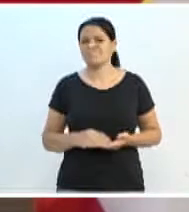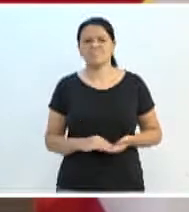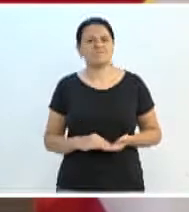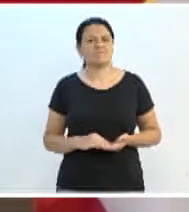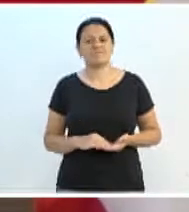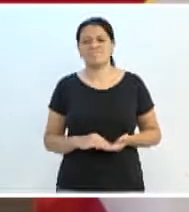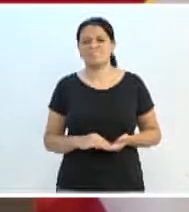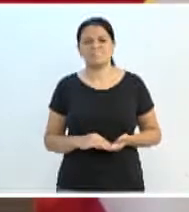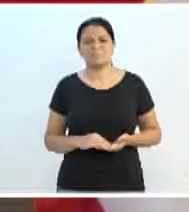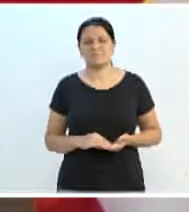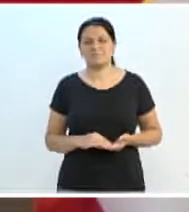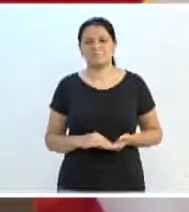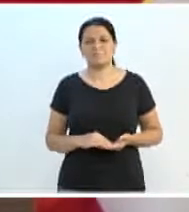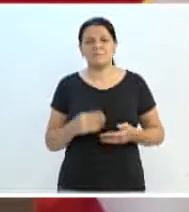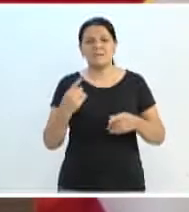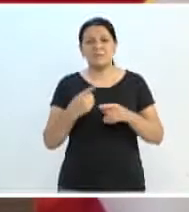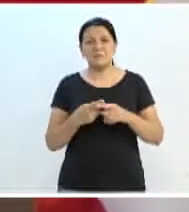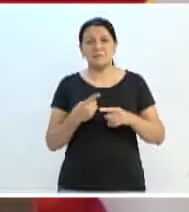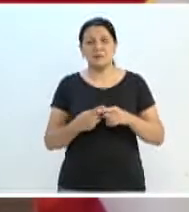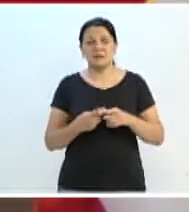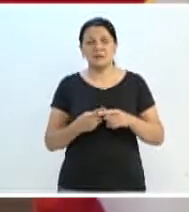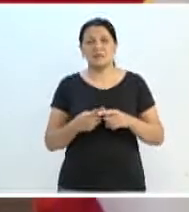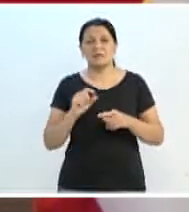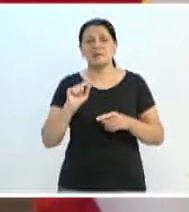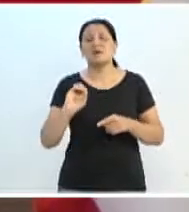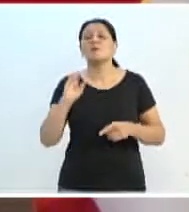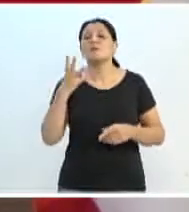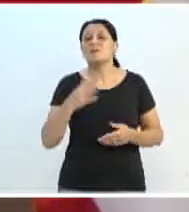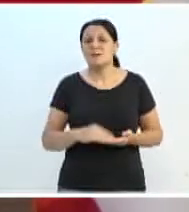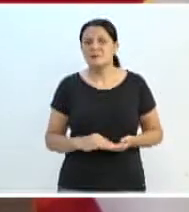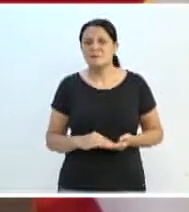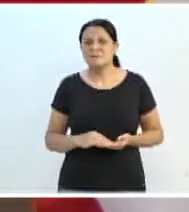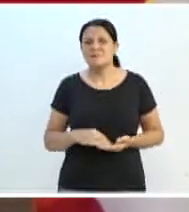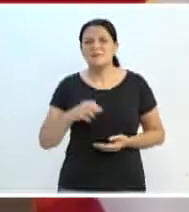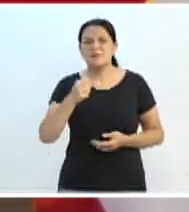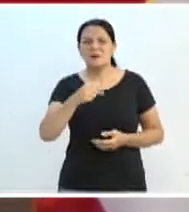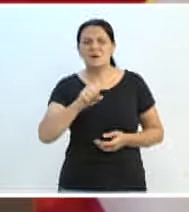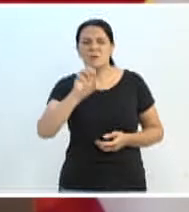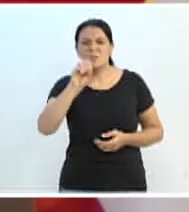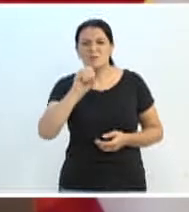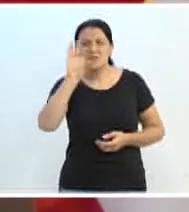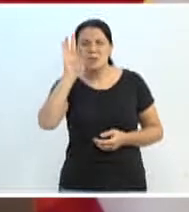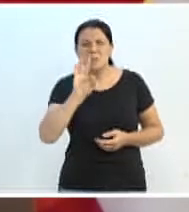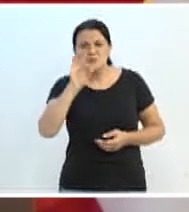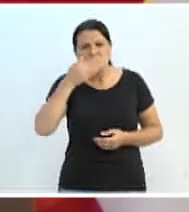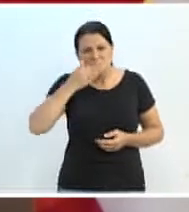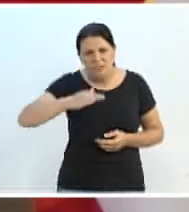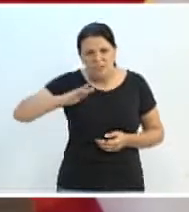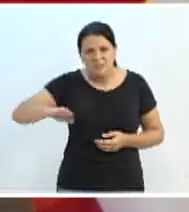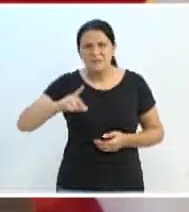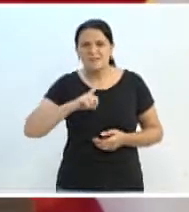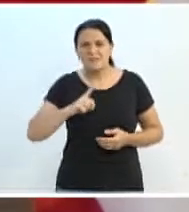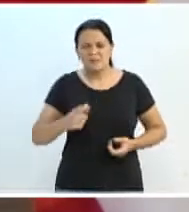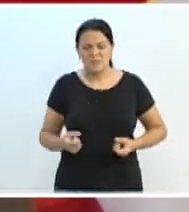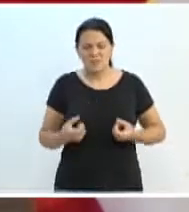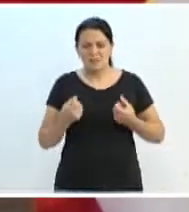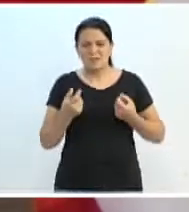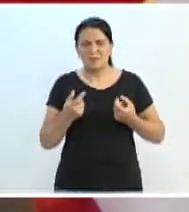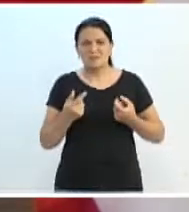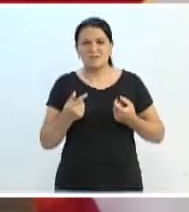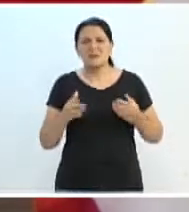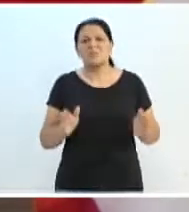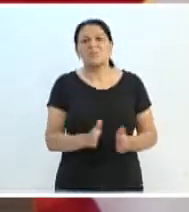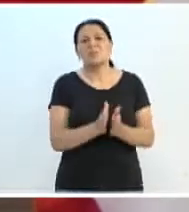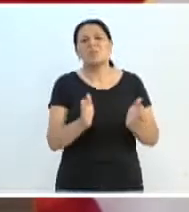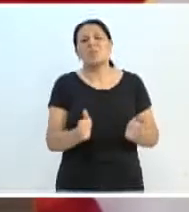informados, pois 80% dessas crianças são de países de baixa e média renda. Só que no Brasil,